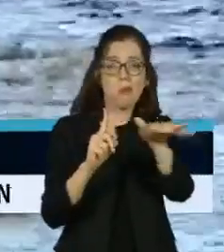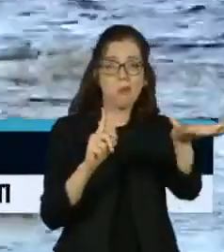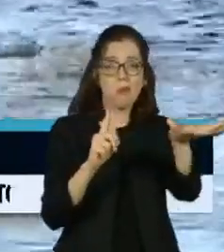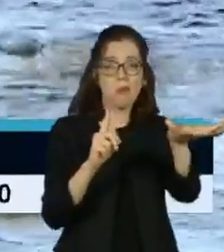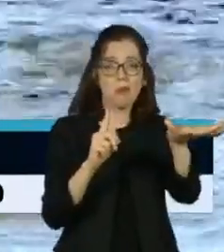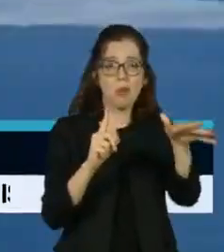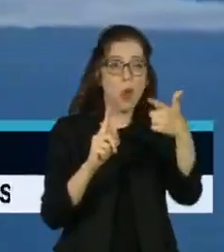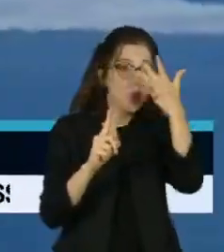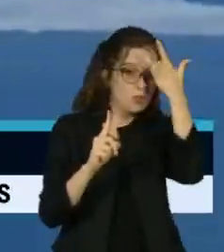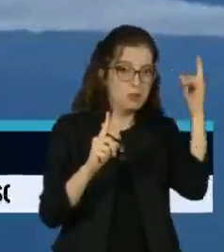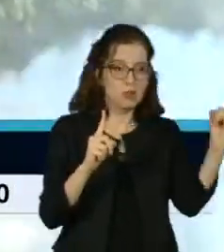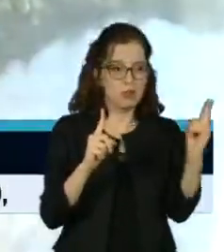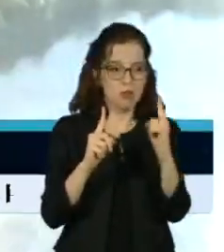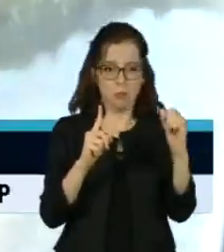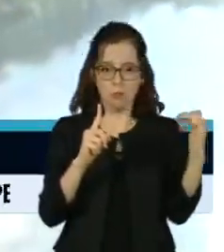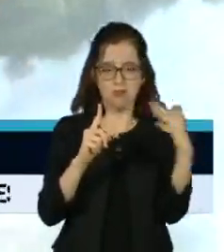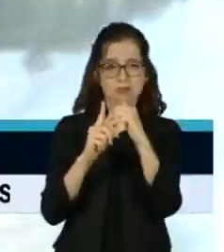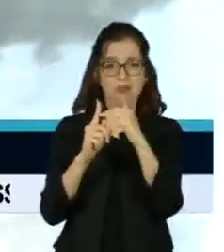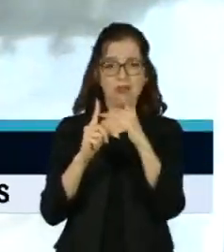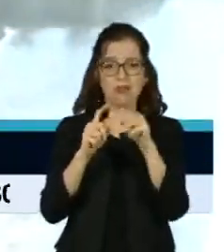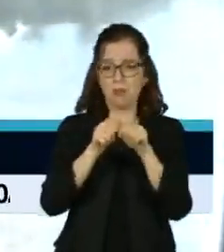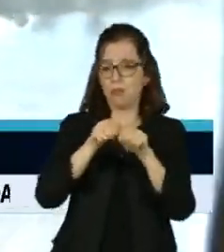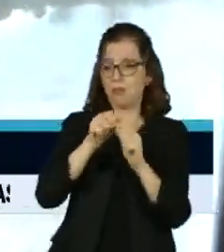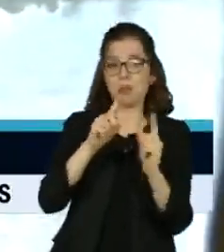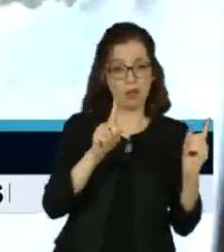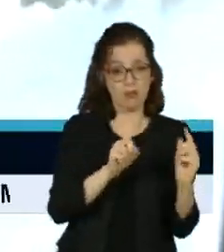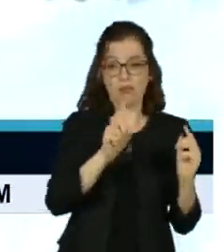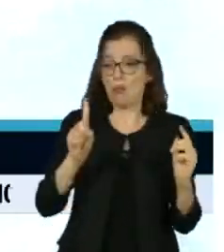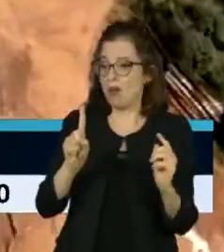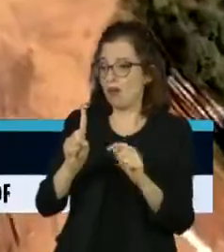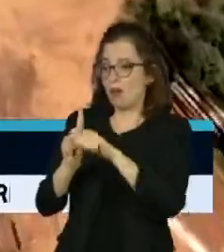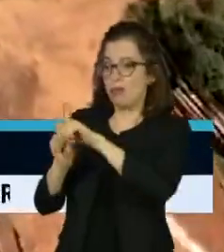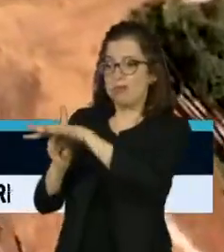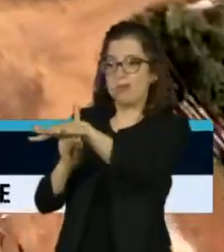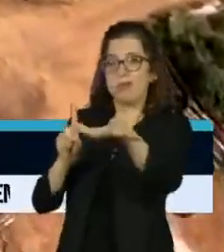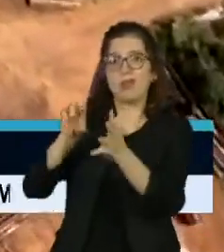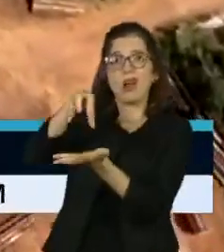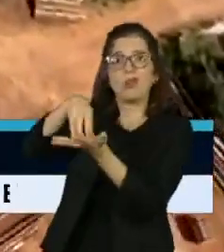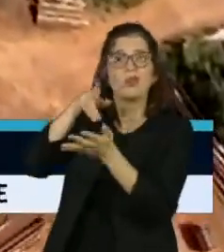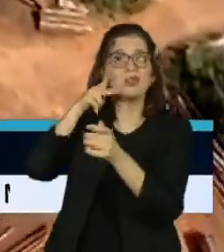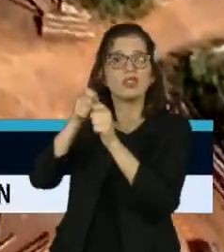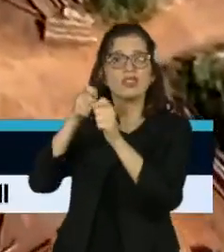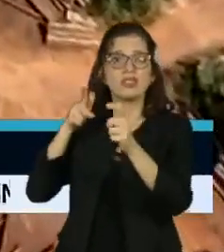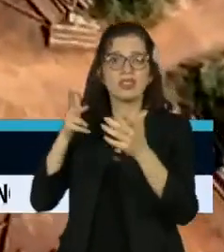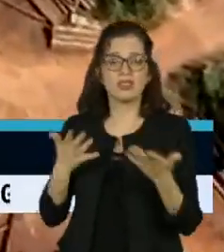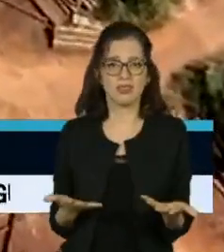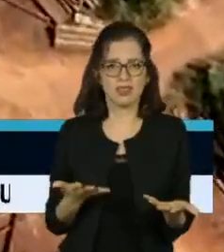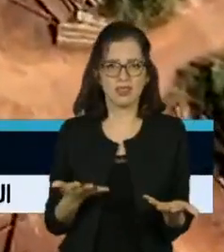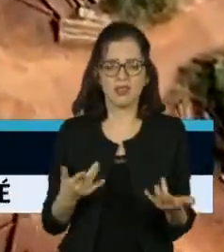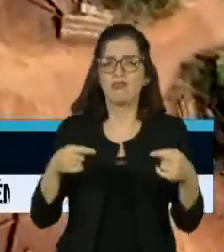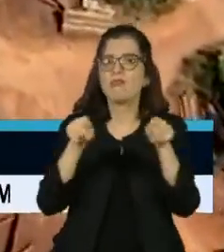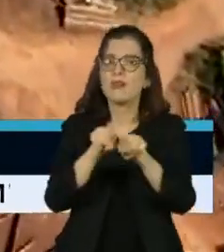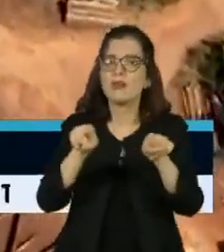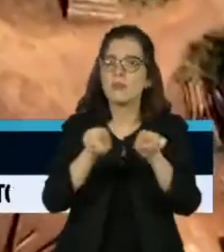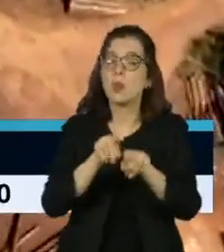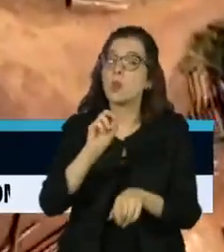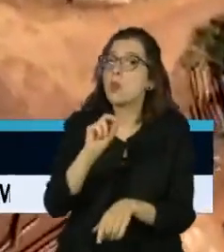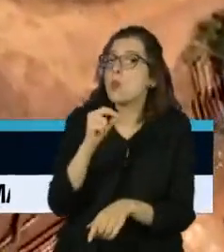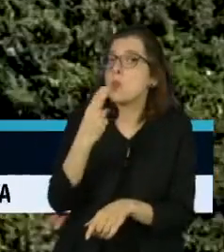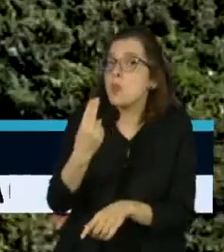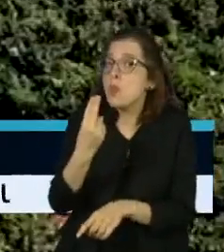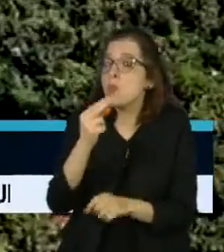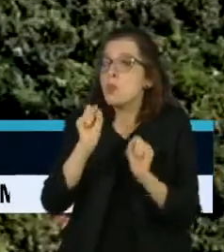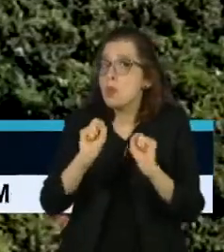contato com a sociedade envolvente, os demais povos que já mantêm esse contato, e ou por invasores.